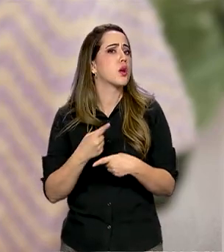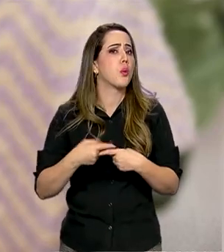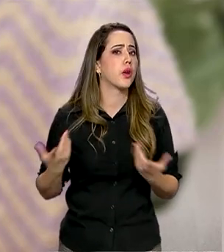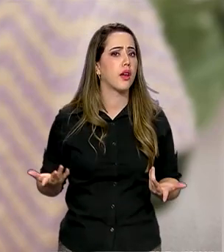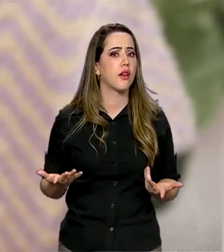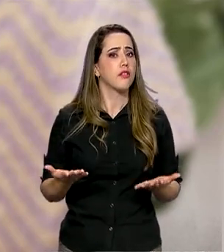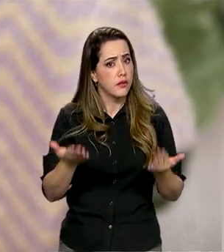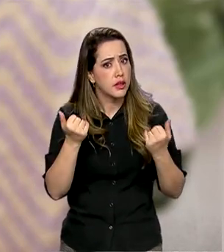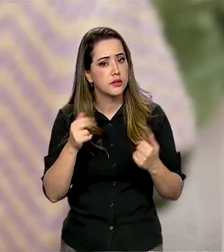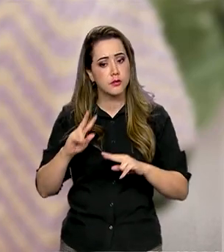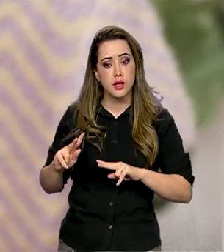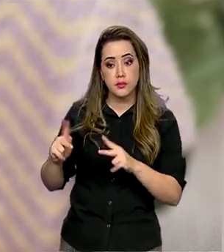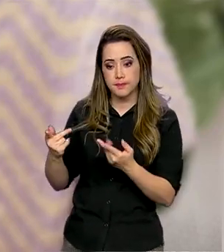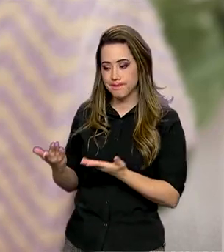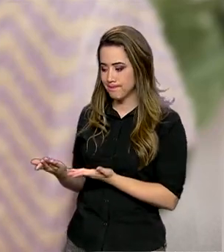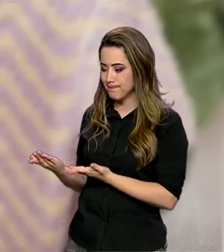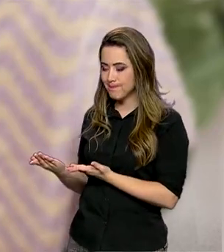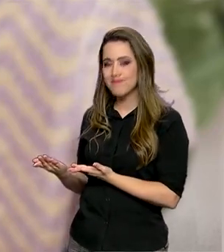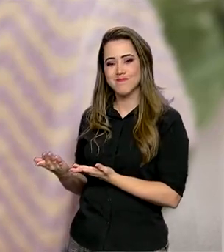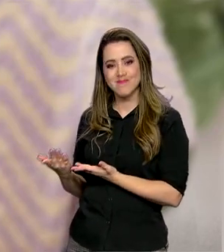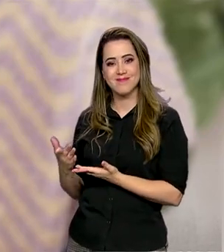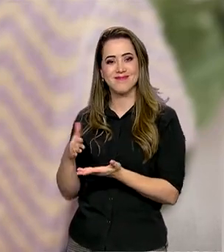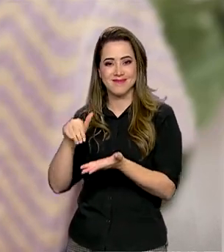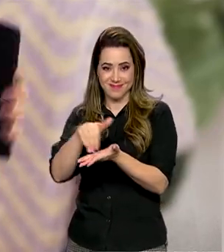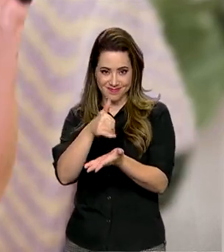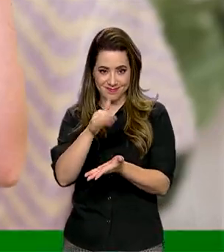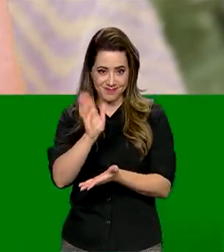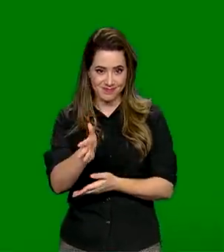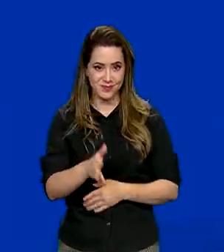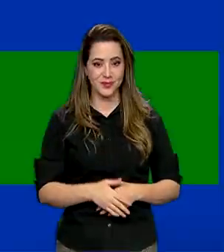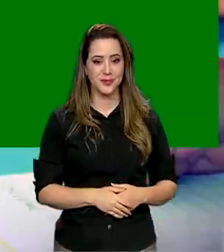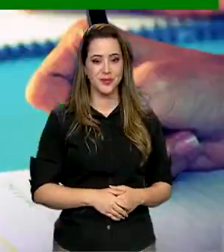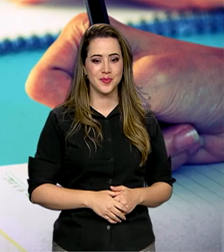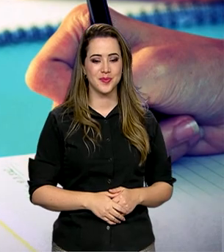Anota esse link aqui e garanta a sua vaga!